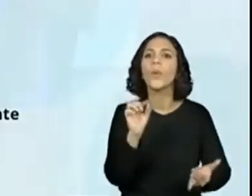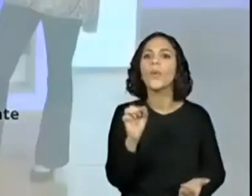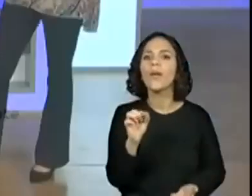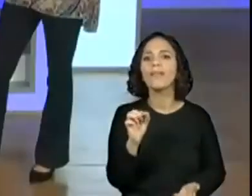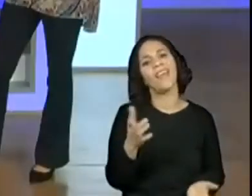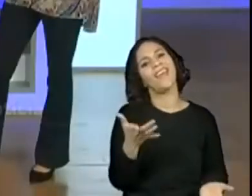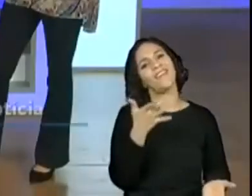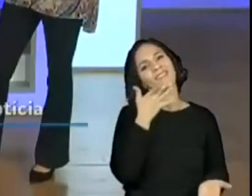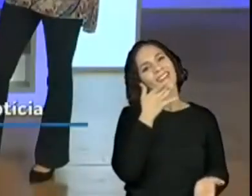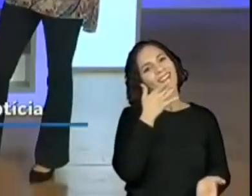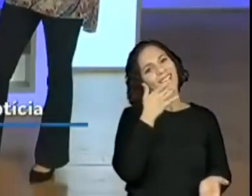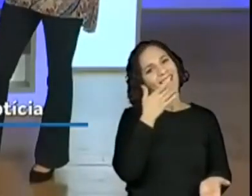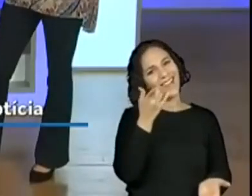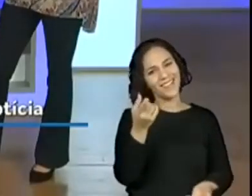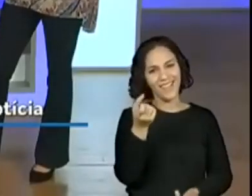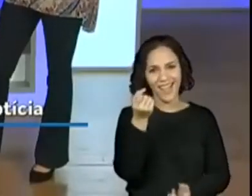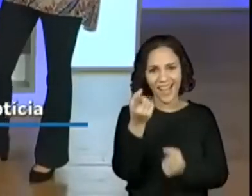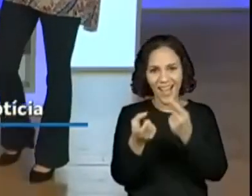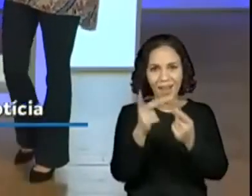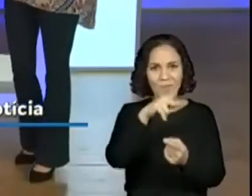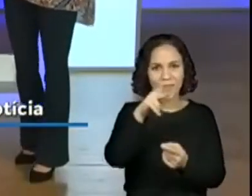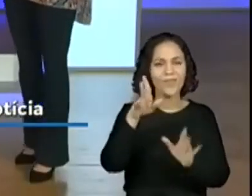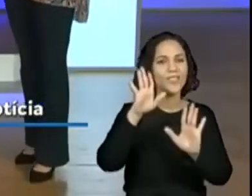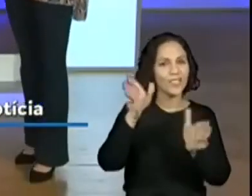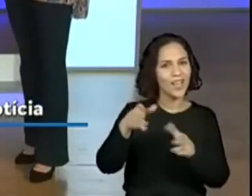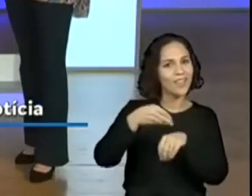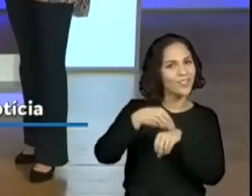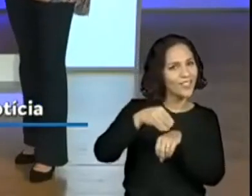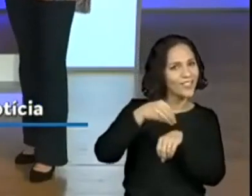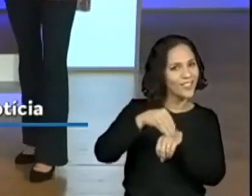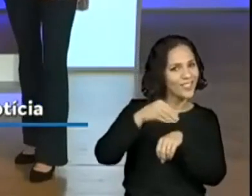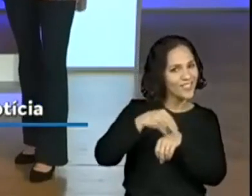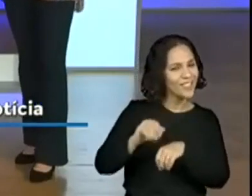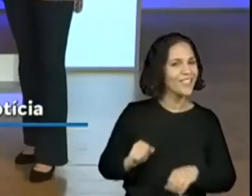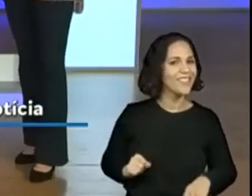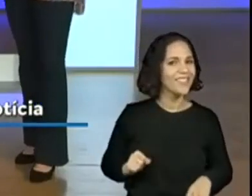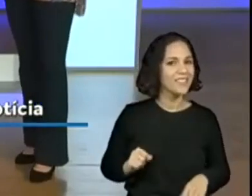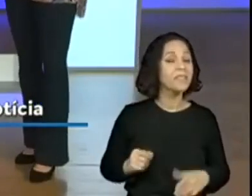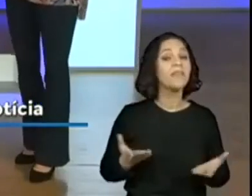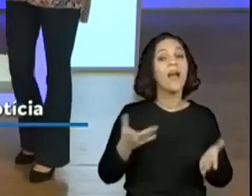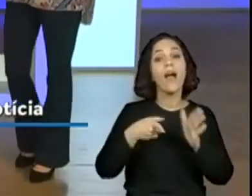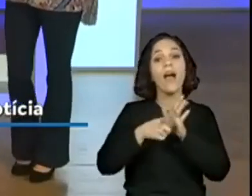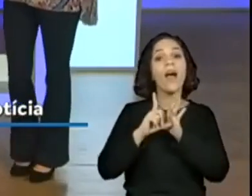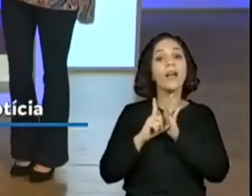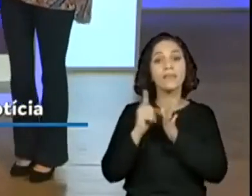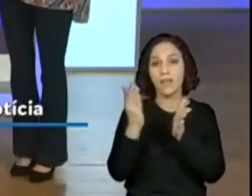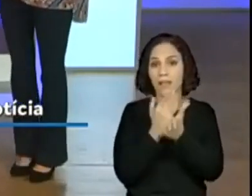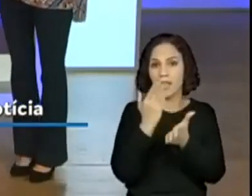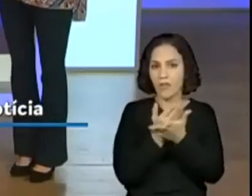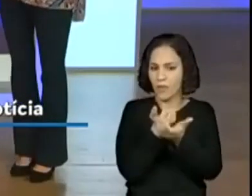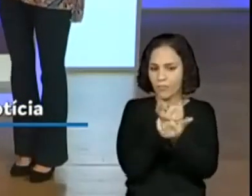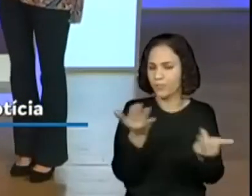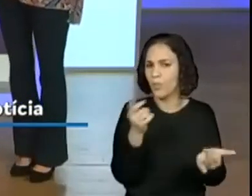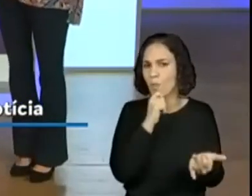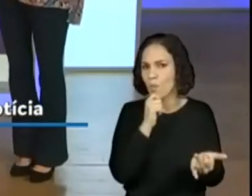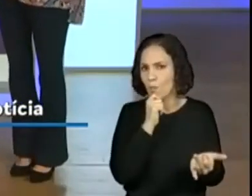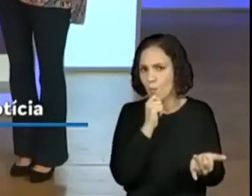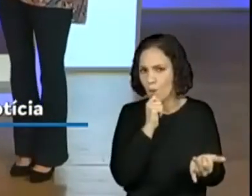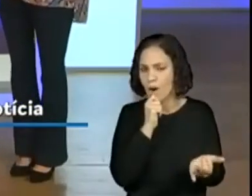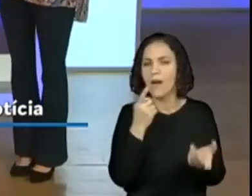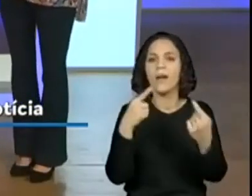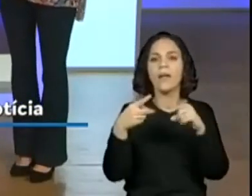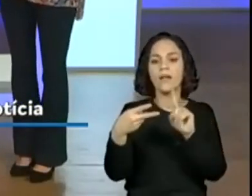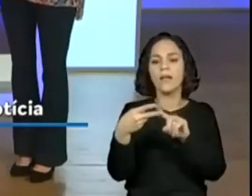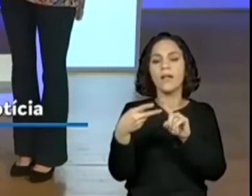fácil essa, que até ouvimos professores comentando, deram dicas, falaram que... tá, isso. Olha só, a professora Lucy colocando a opinião dela,